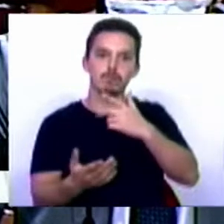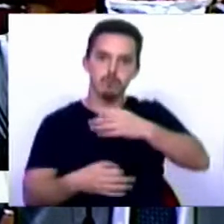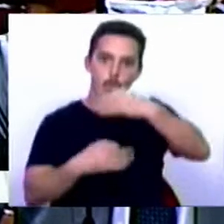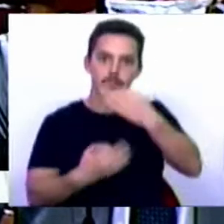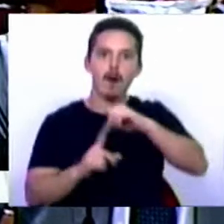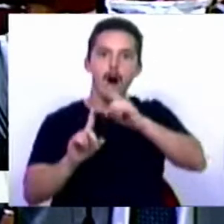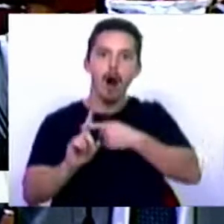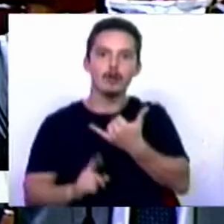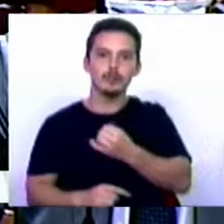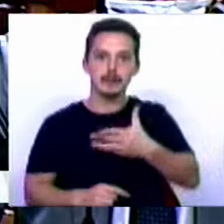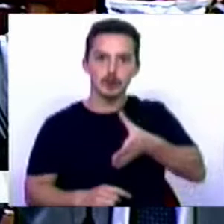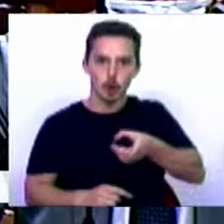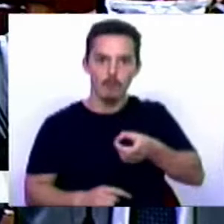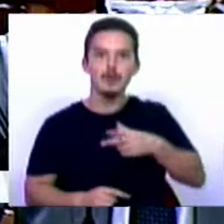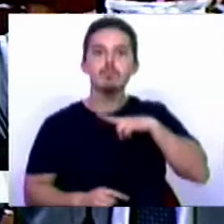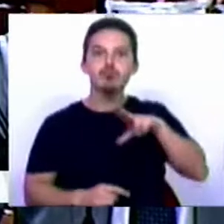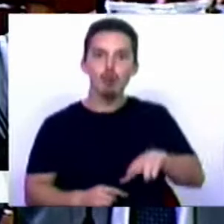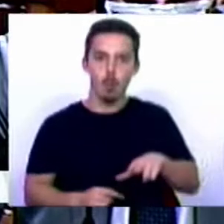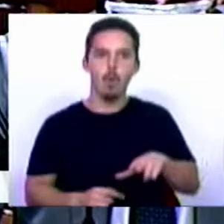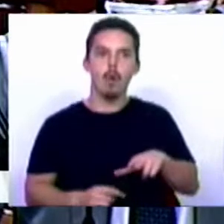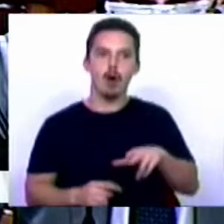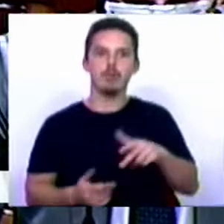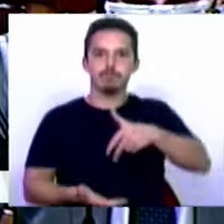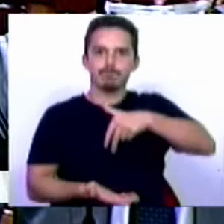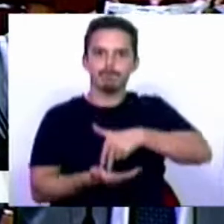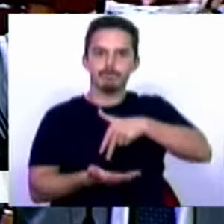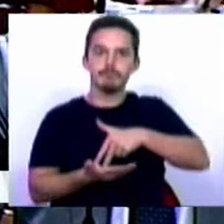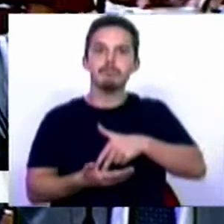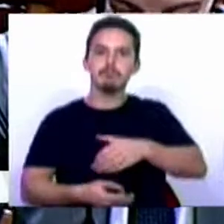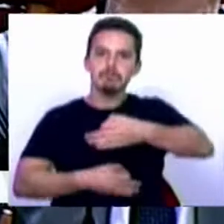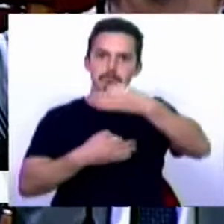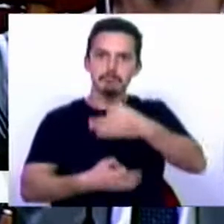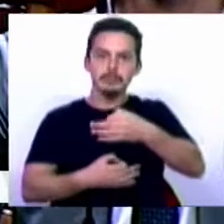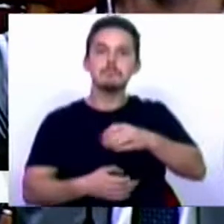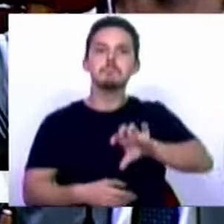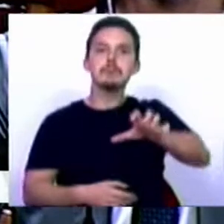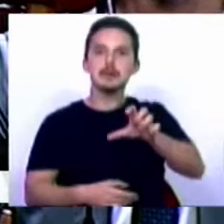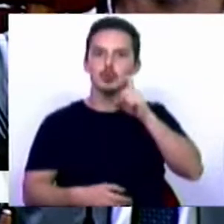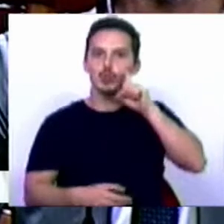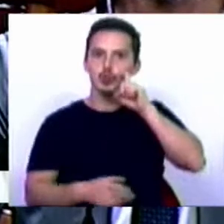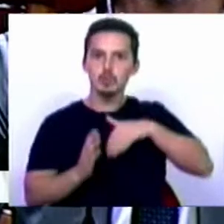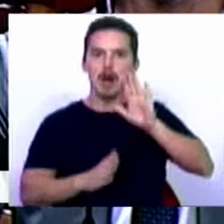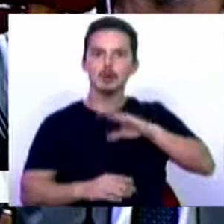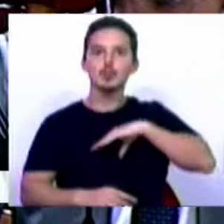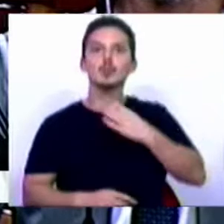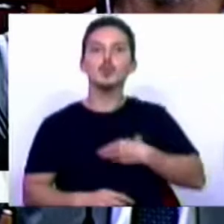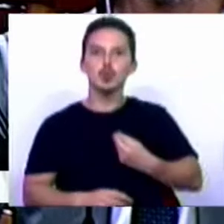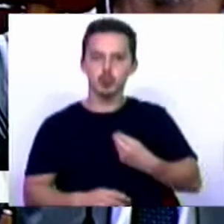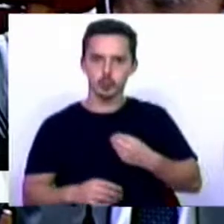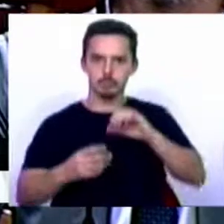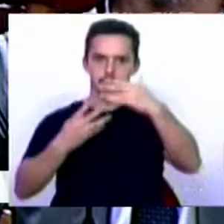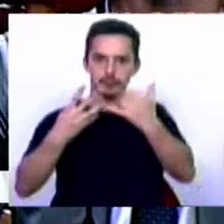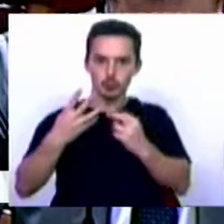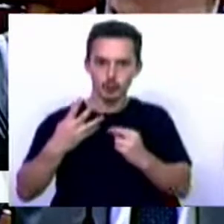2019 em que Portugal consolidou a sua posição como um dos países mais seguros e pacíficos do mundo. Pelo